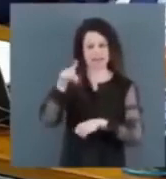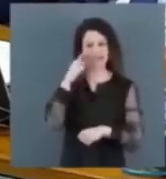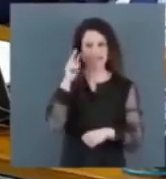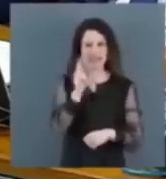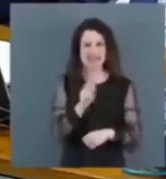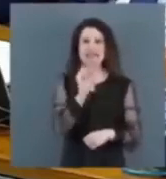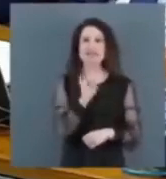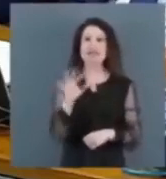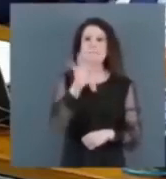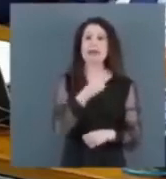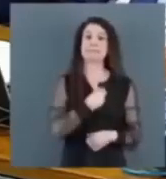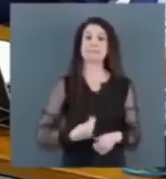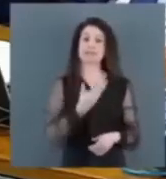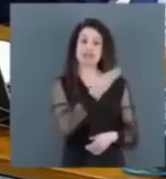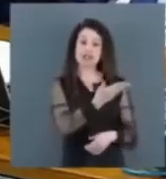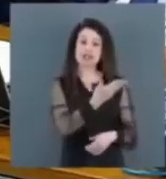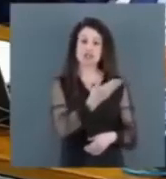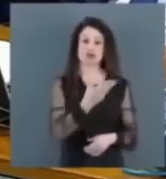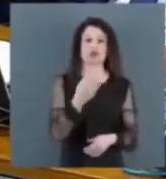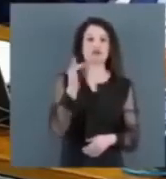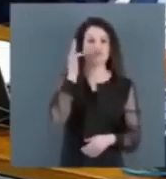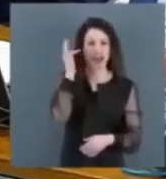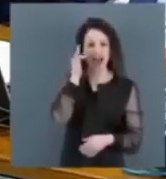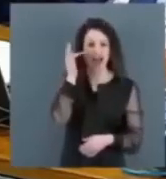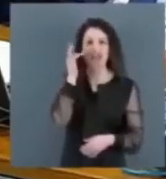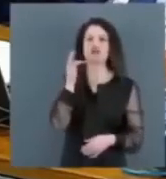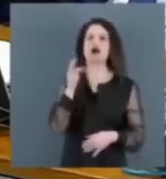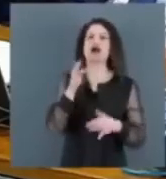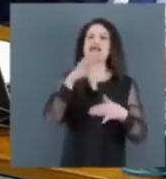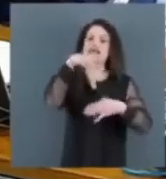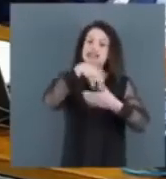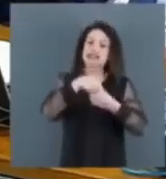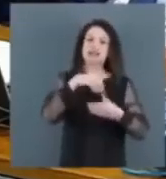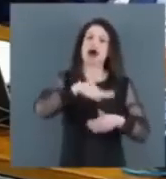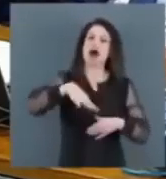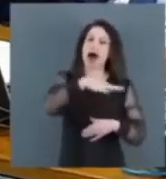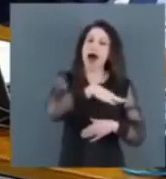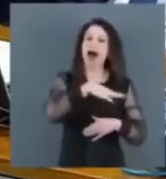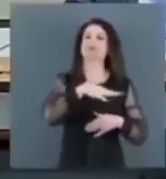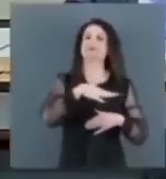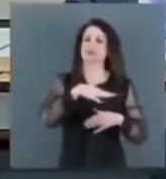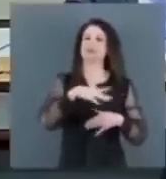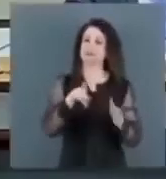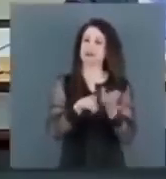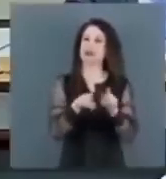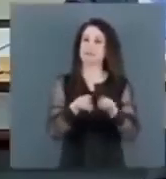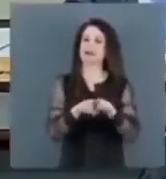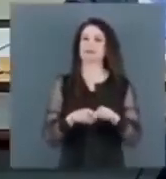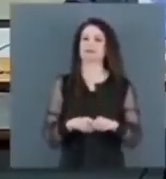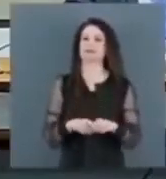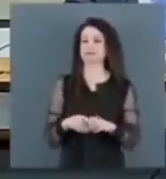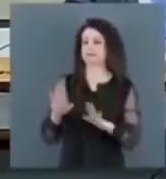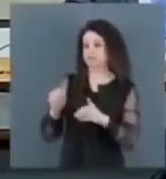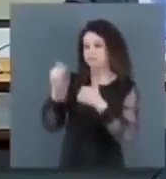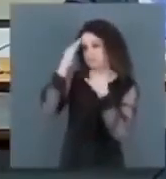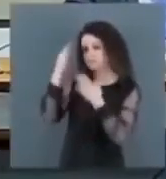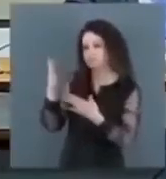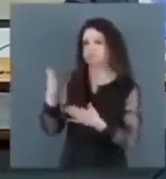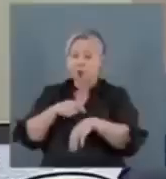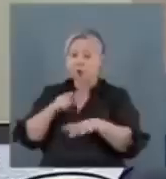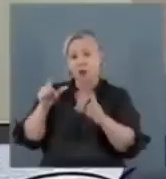ver imagens do ministro Flávio Dino também nas instalações durante o período. Muito obrigado pela sua participação.